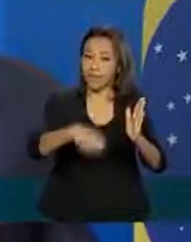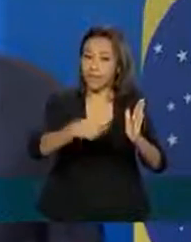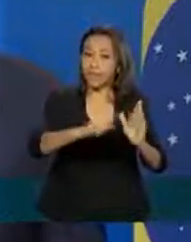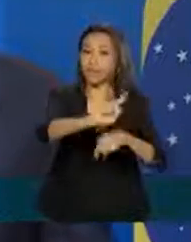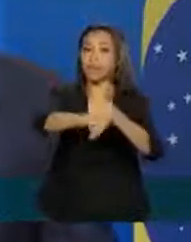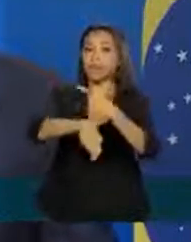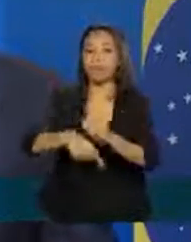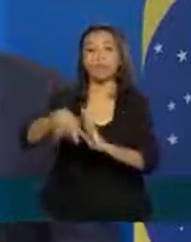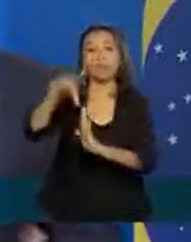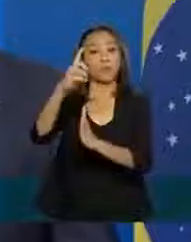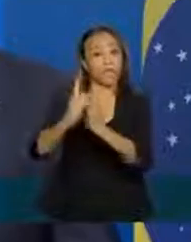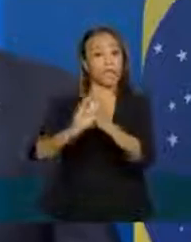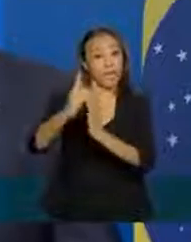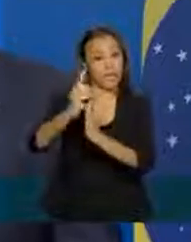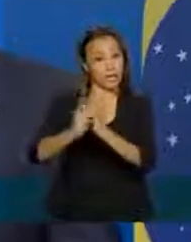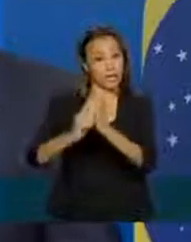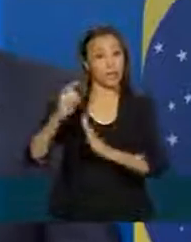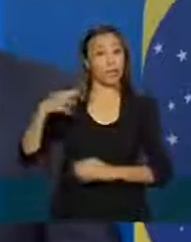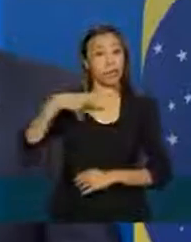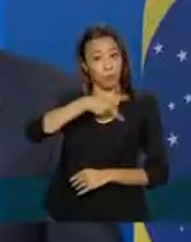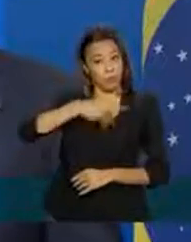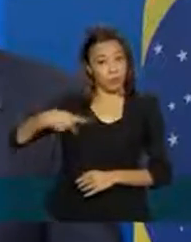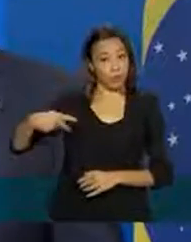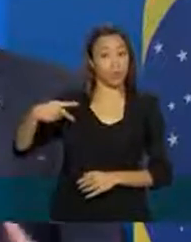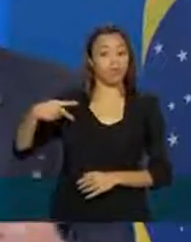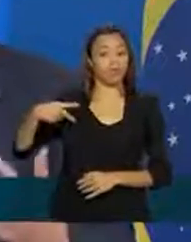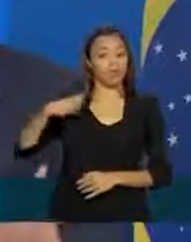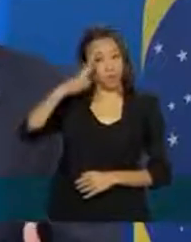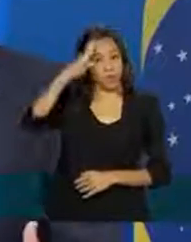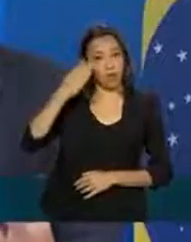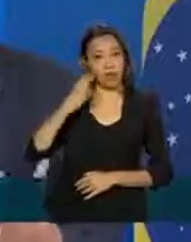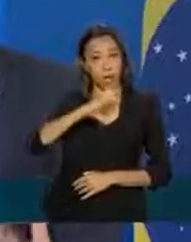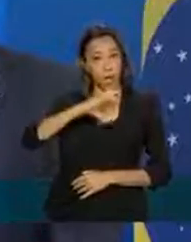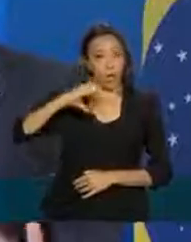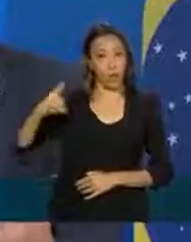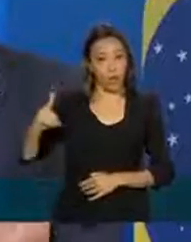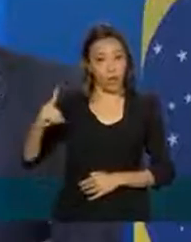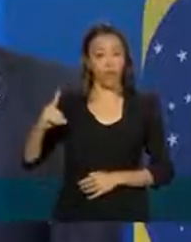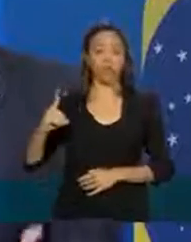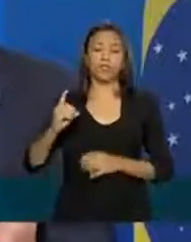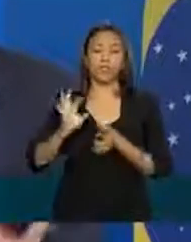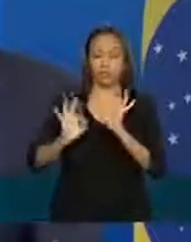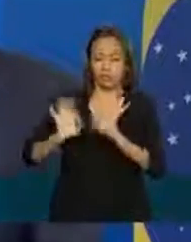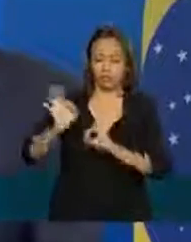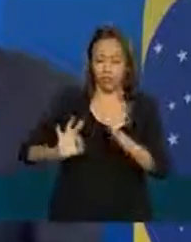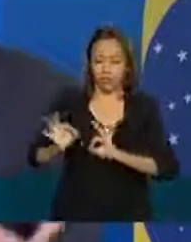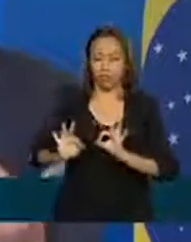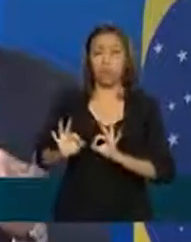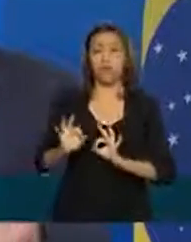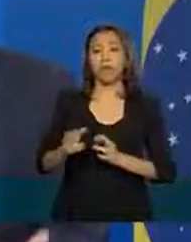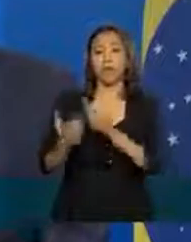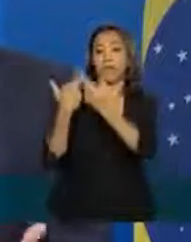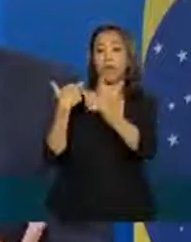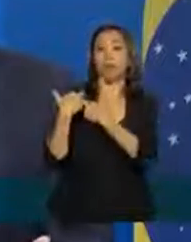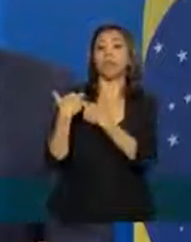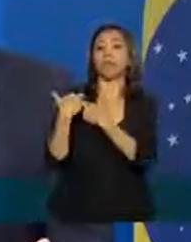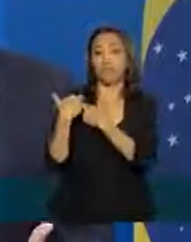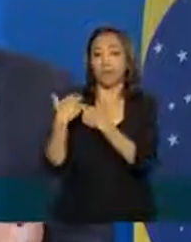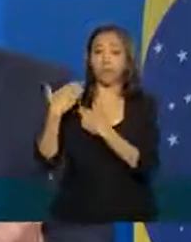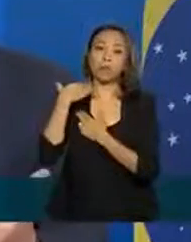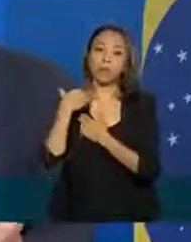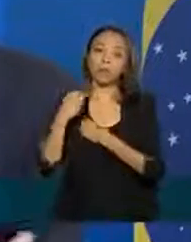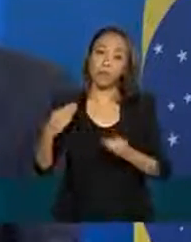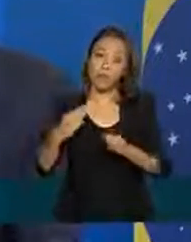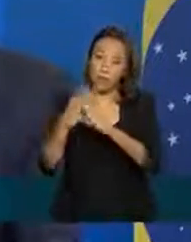decreto que o presidente está coordenando com o ministro Paulo Guedes para que a Caixa possa pagar então hoje se a